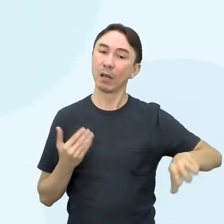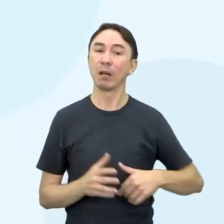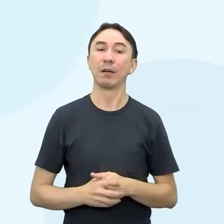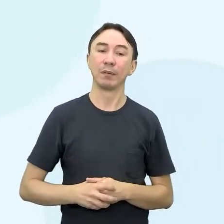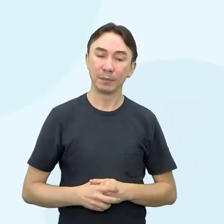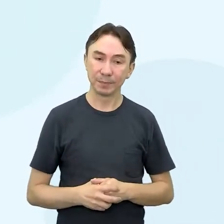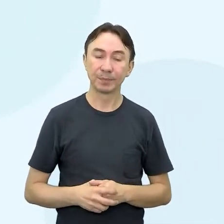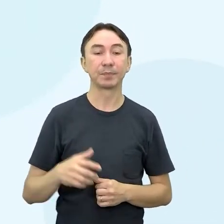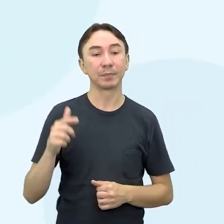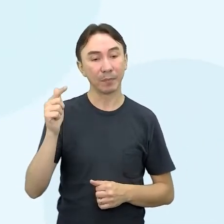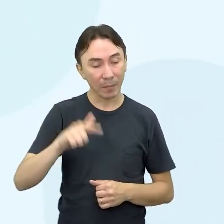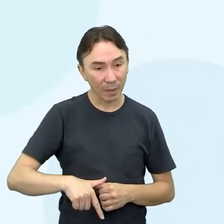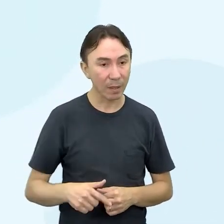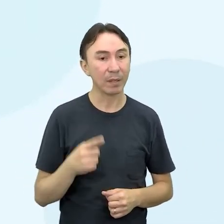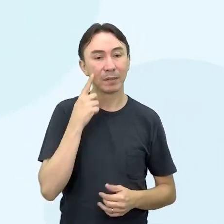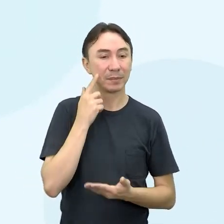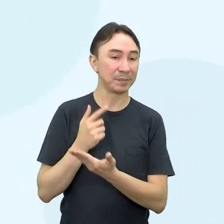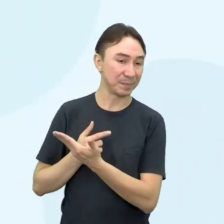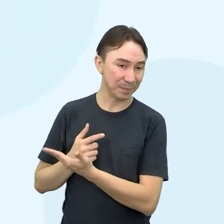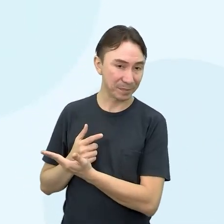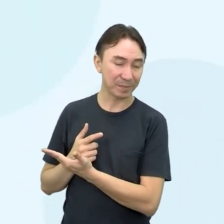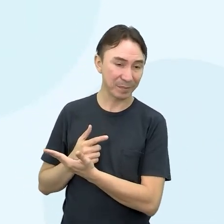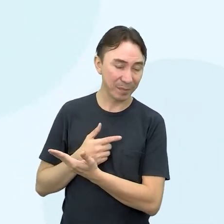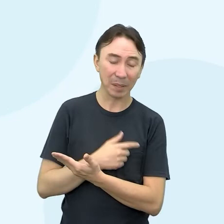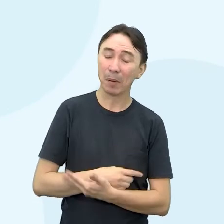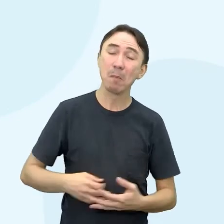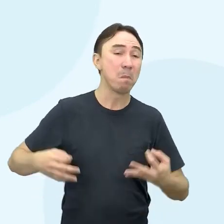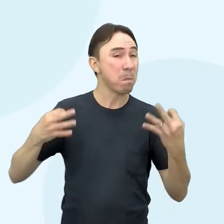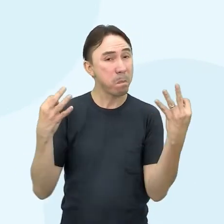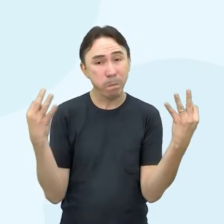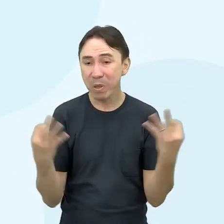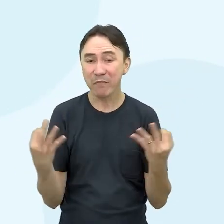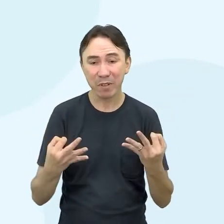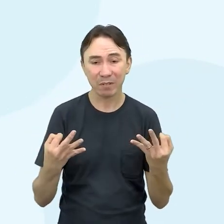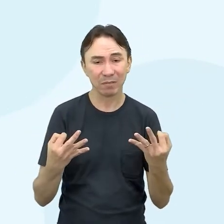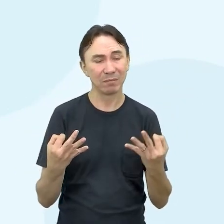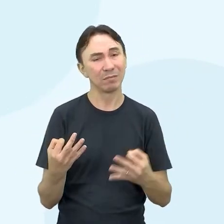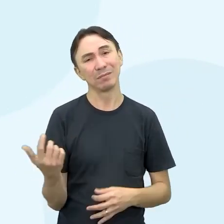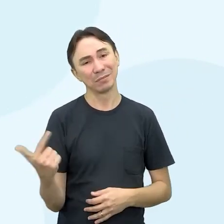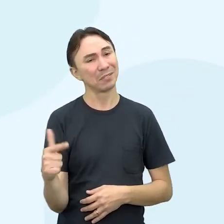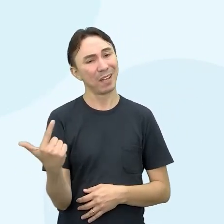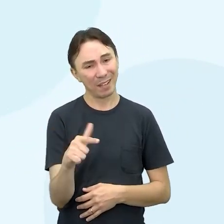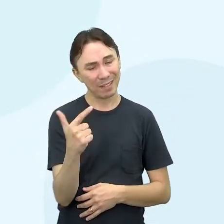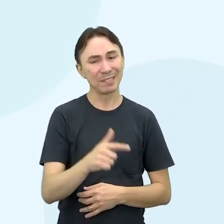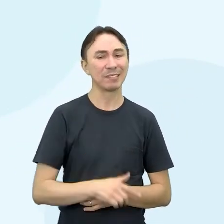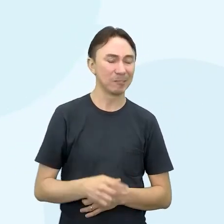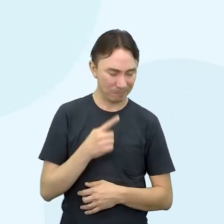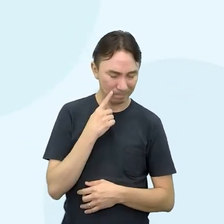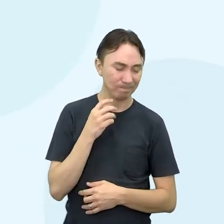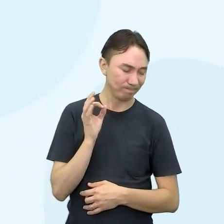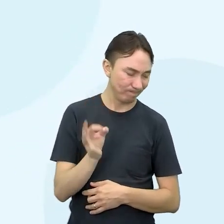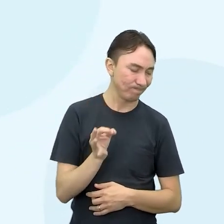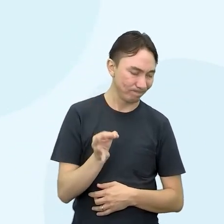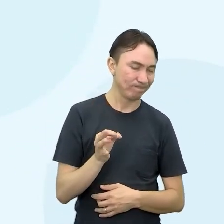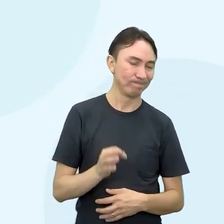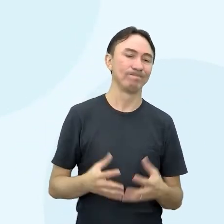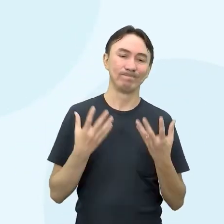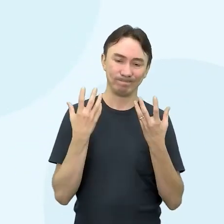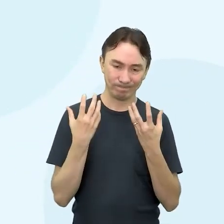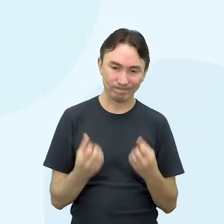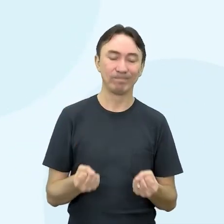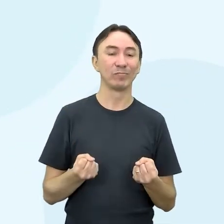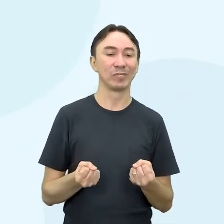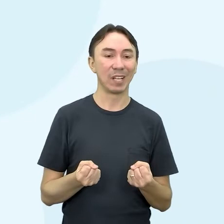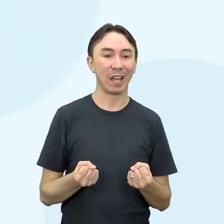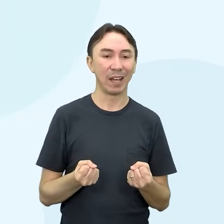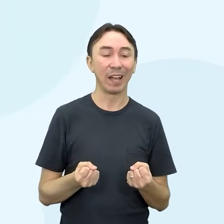Aceitar imperfeições. Também é importante, né? Para você ter sucesso no seu empreendimento. Porque quando você aceita as